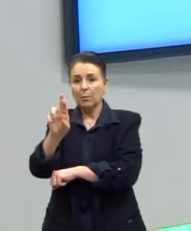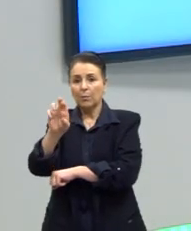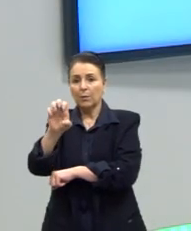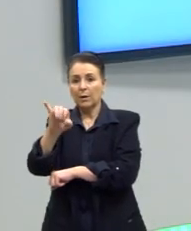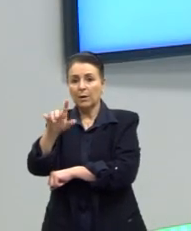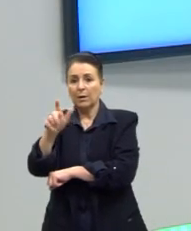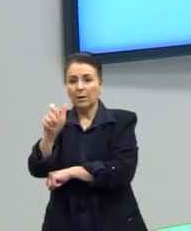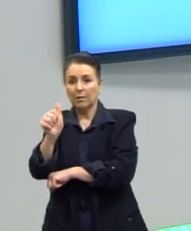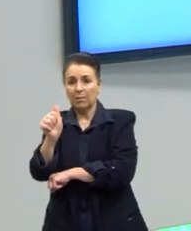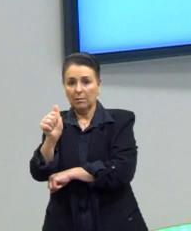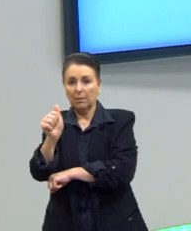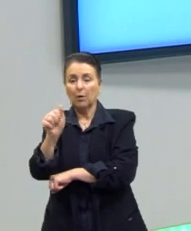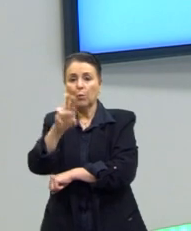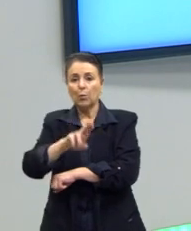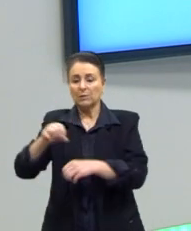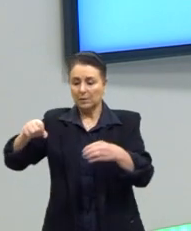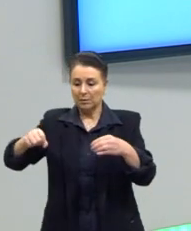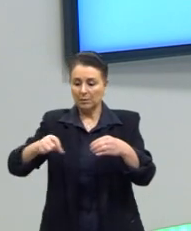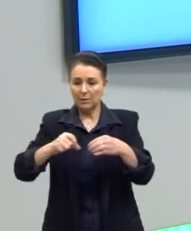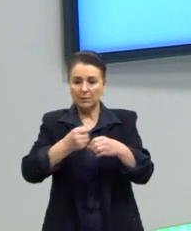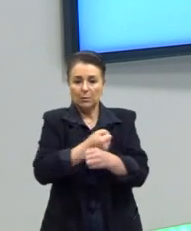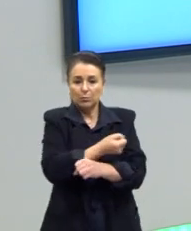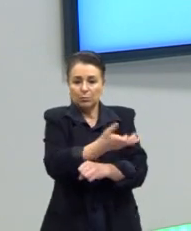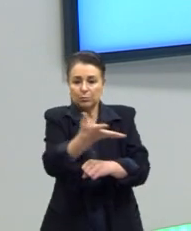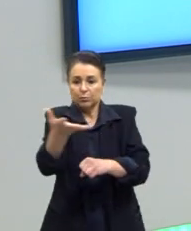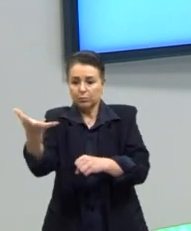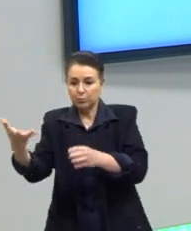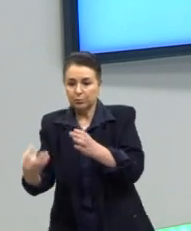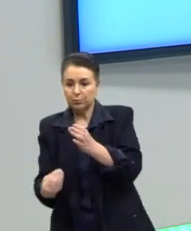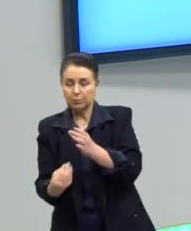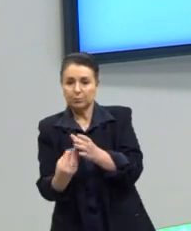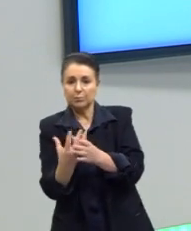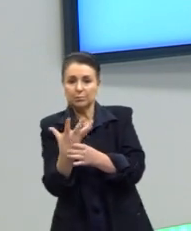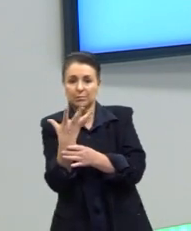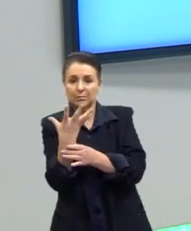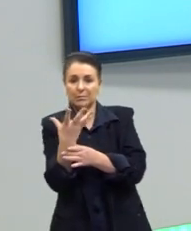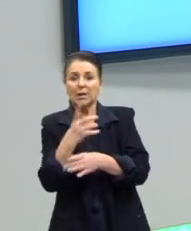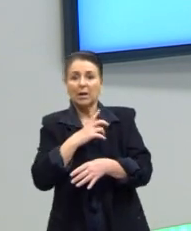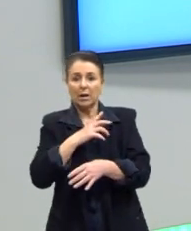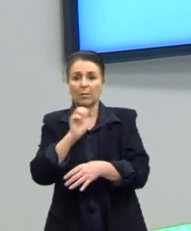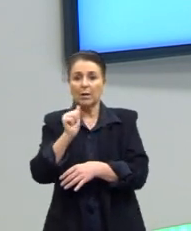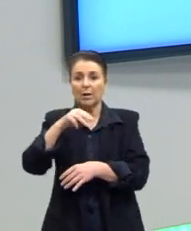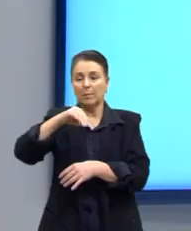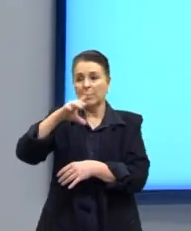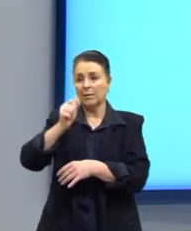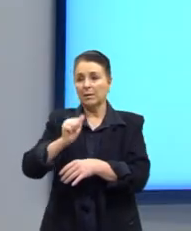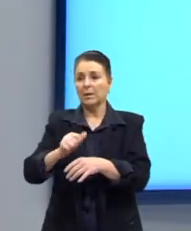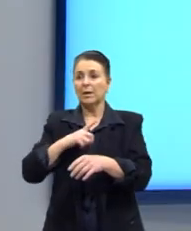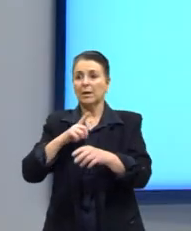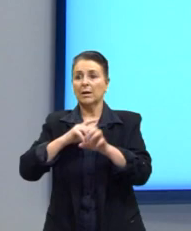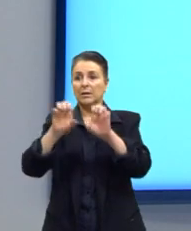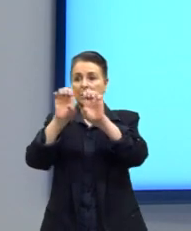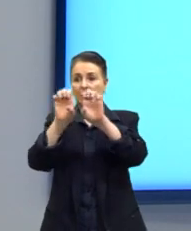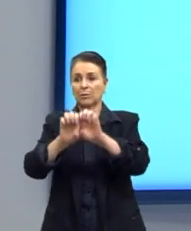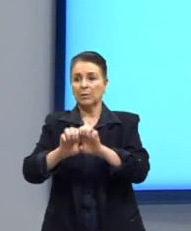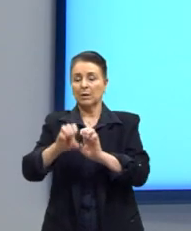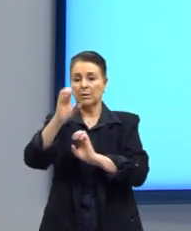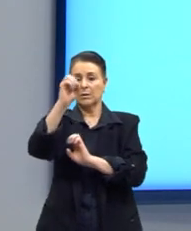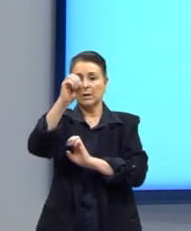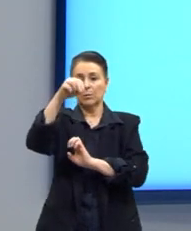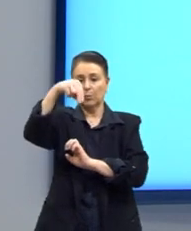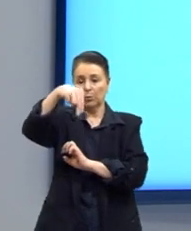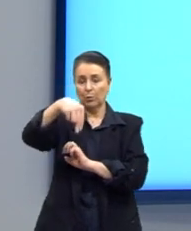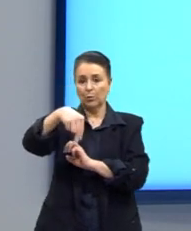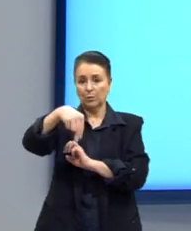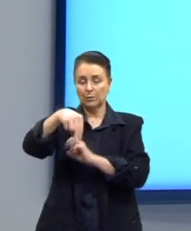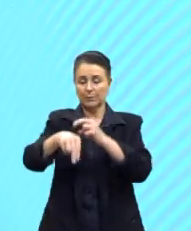plantações, cultivos, até mesmo em casa, né? Ela é uma amida, tá? Aqui a estrutura dela, a metanodiamida, porque ela tem